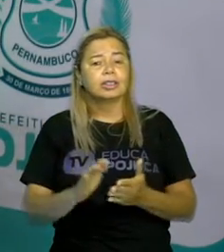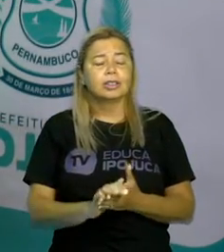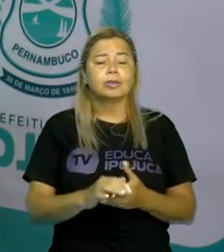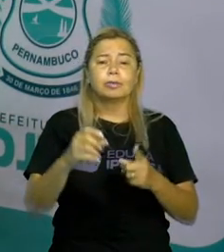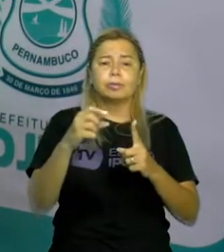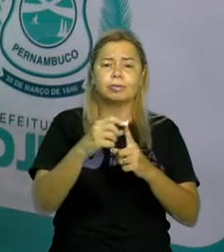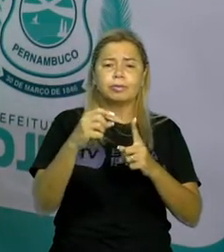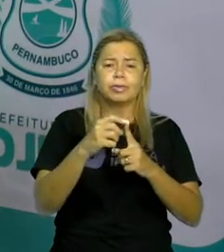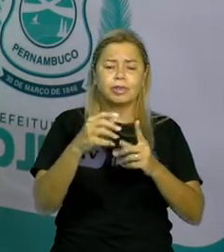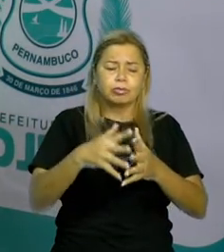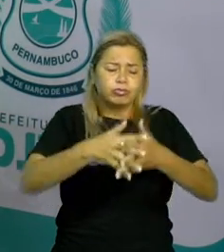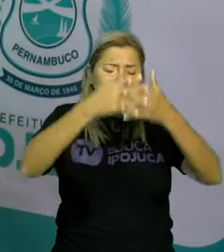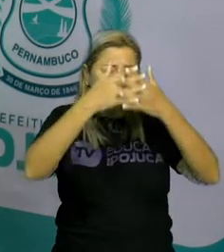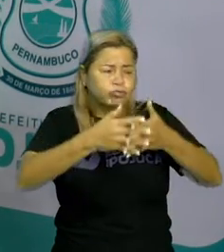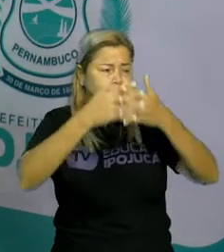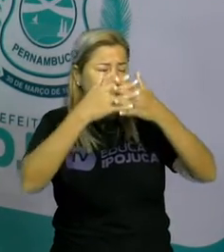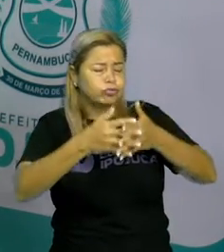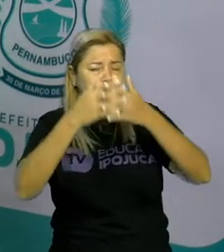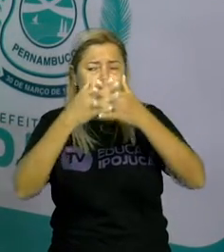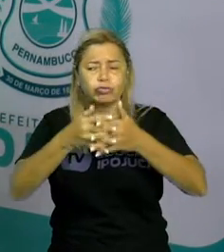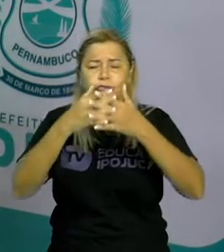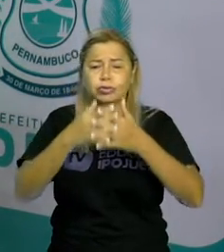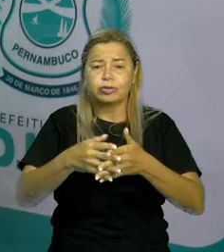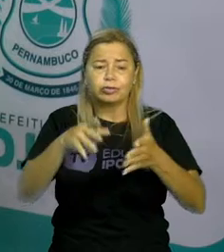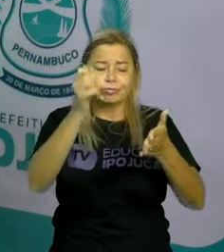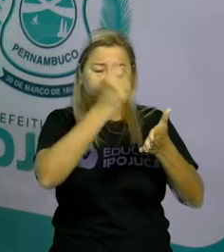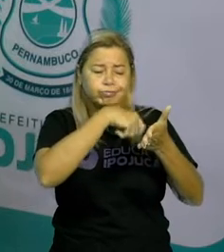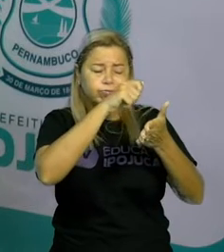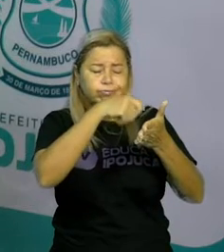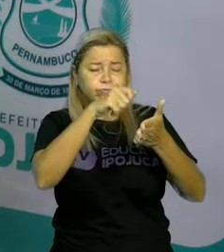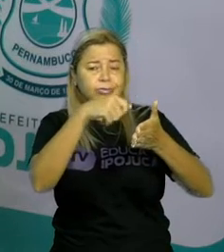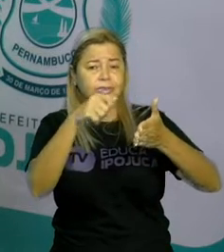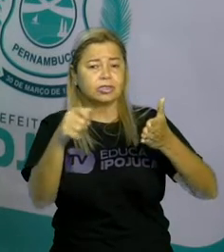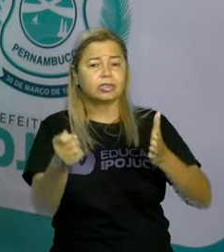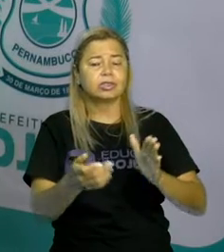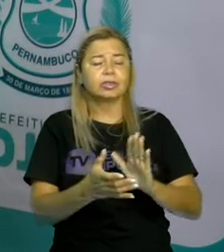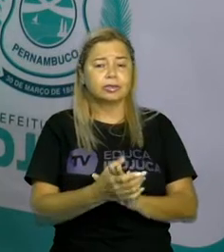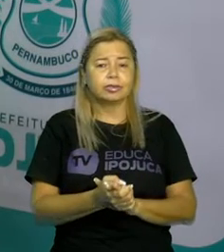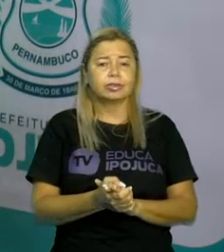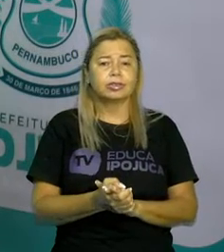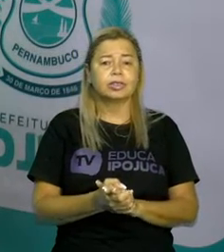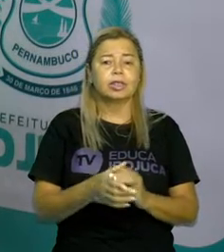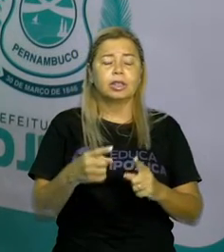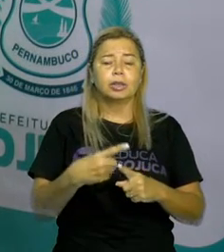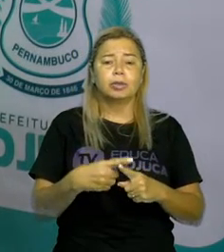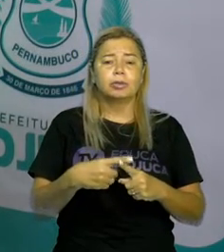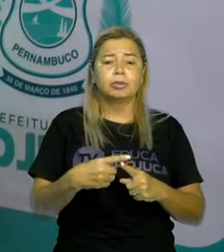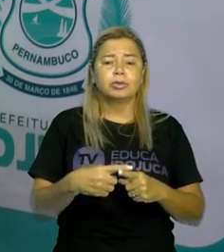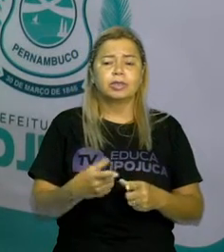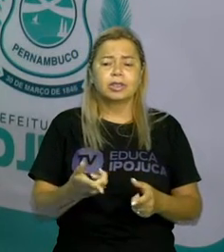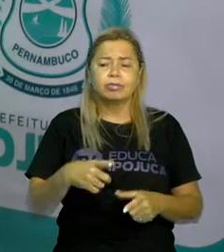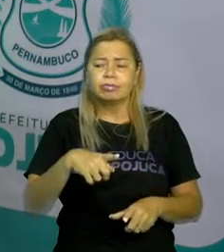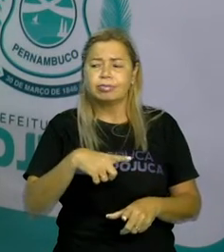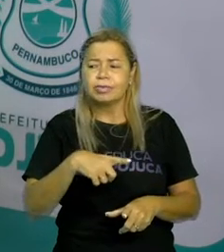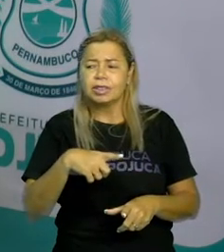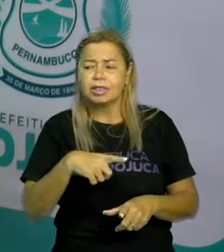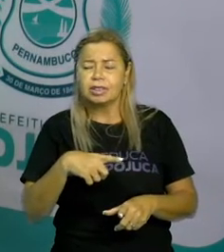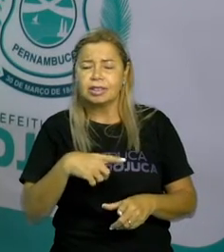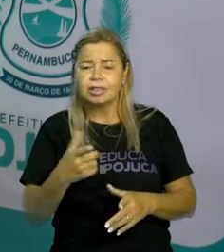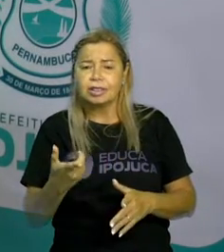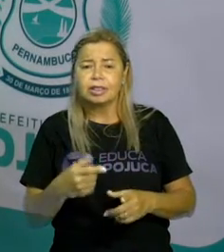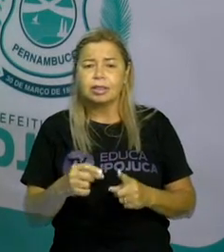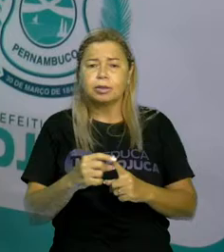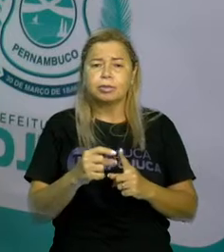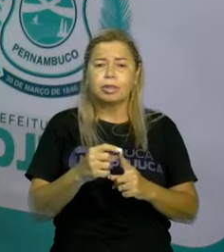escrita. É o que a gente já viu que tinha falado no slide anterior, né? Que algumas palavras, ela confunde a gente na hora de